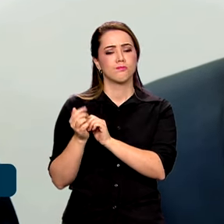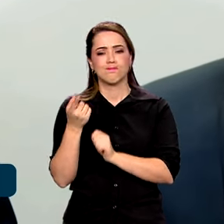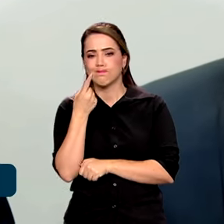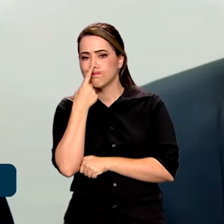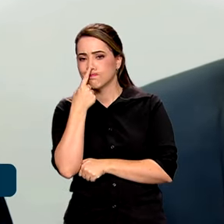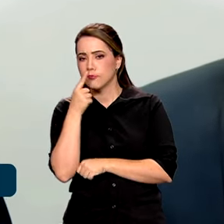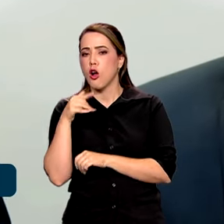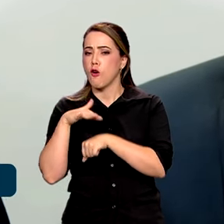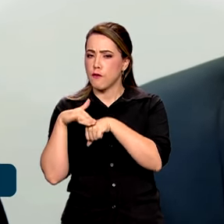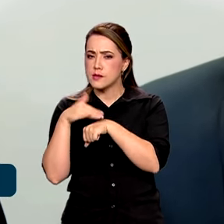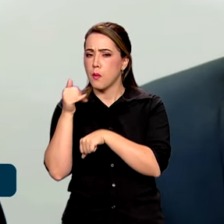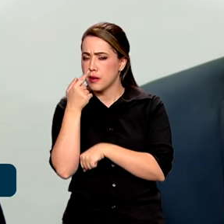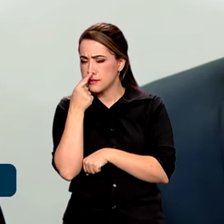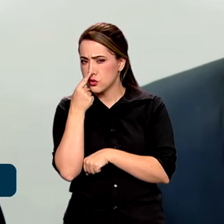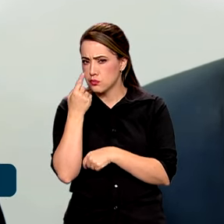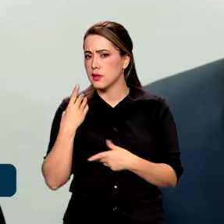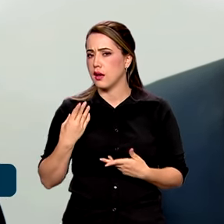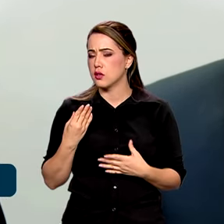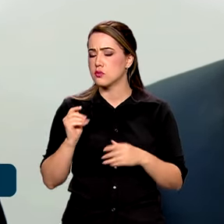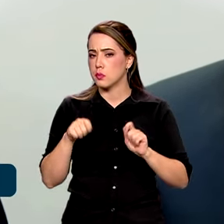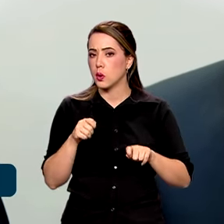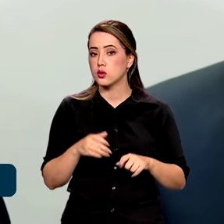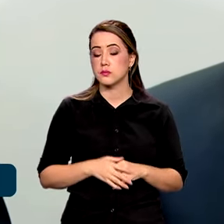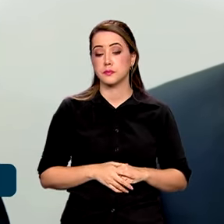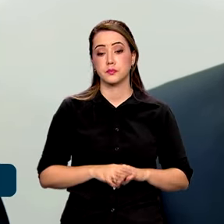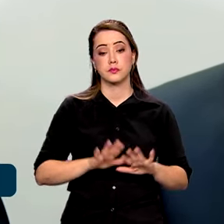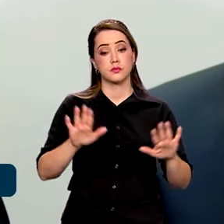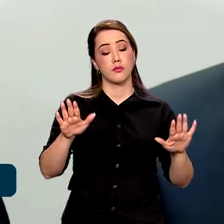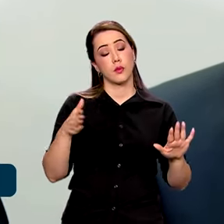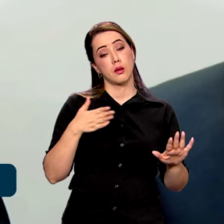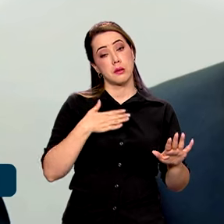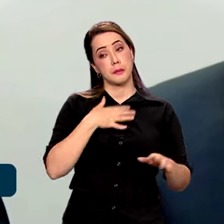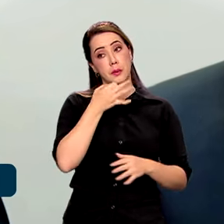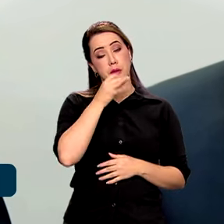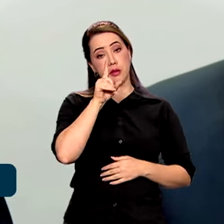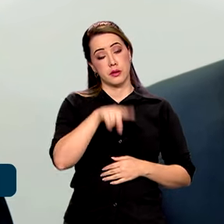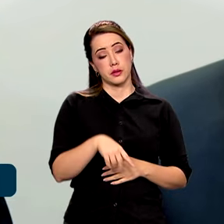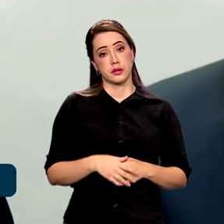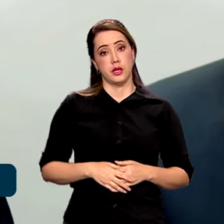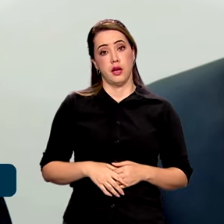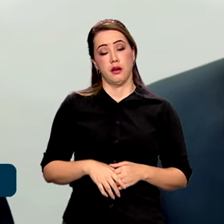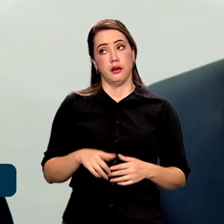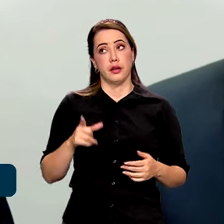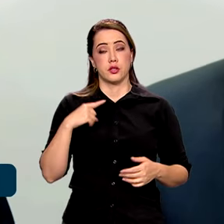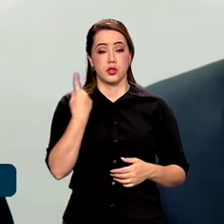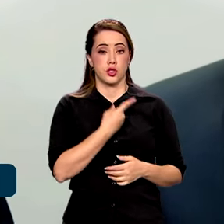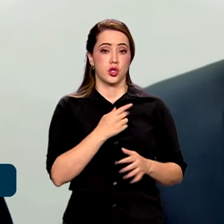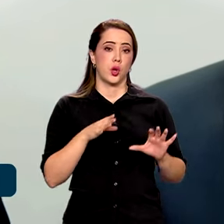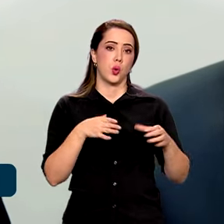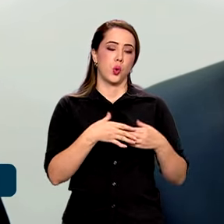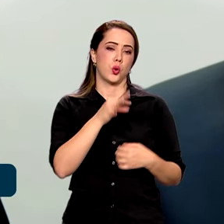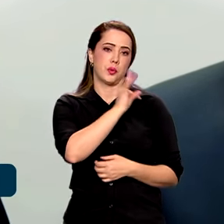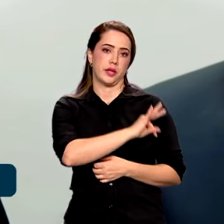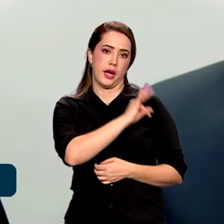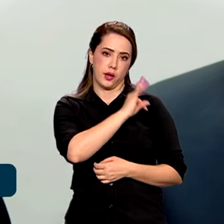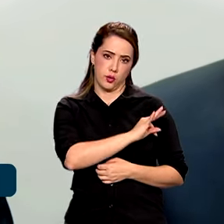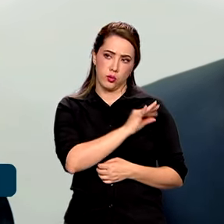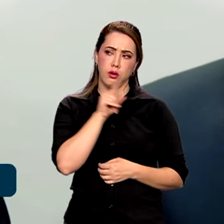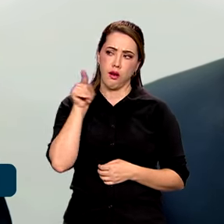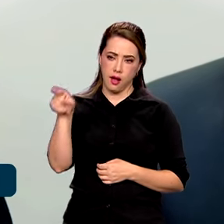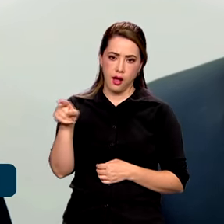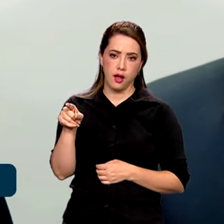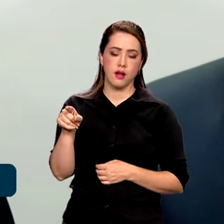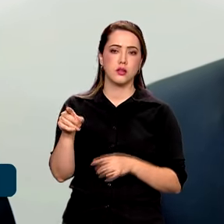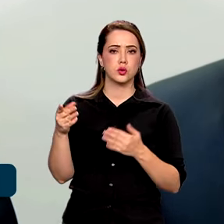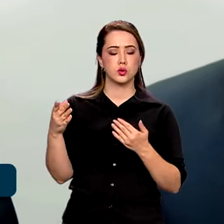O que funciona é o seguinte, nós temos corpos técnicos bastante alentados nos